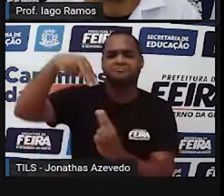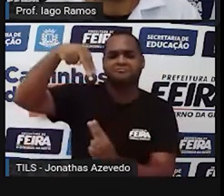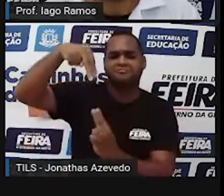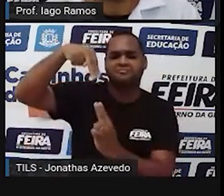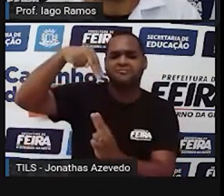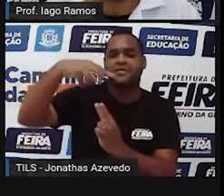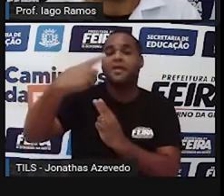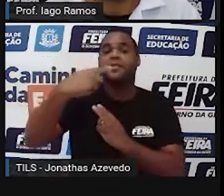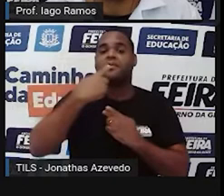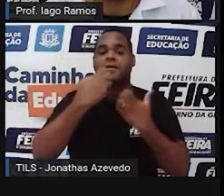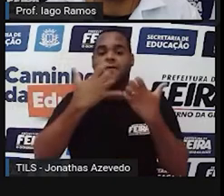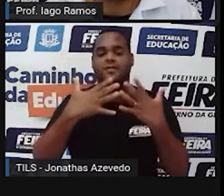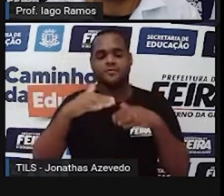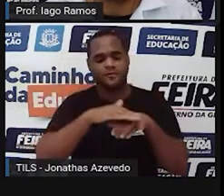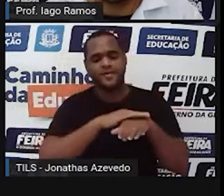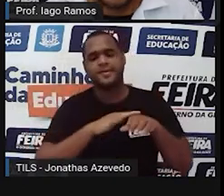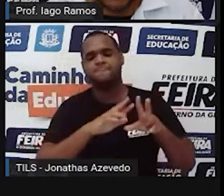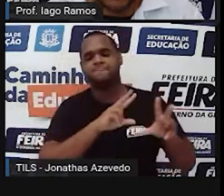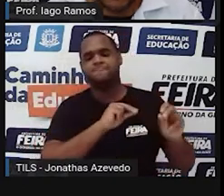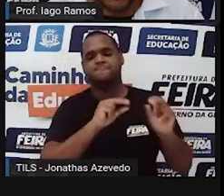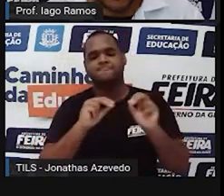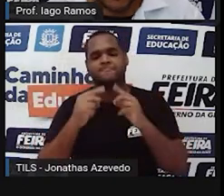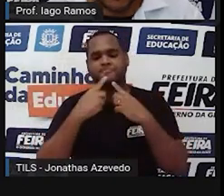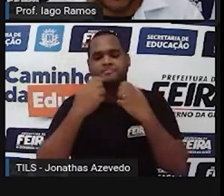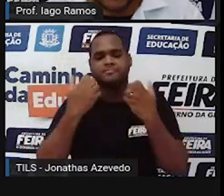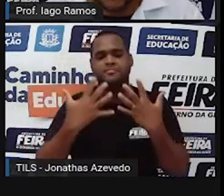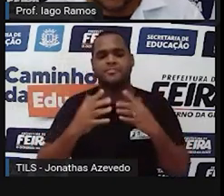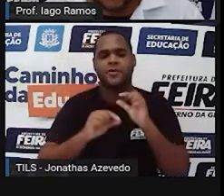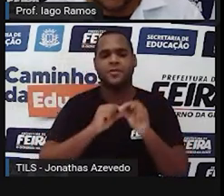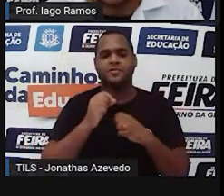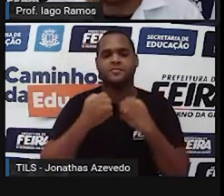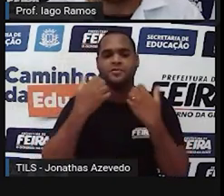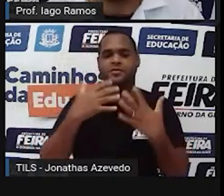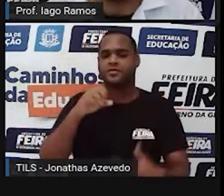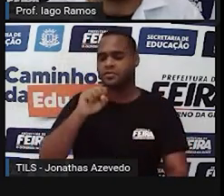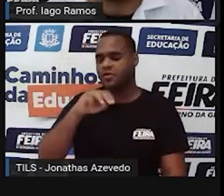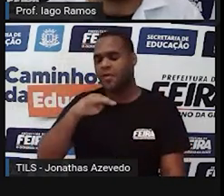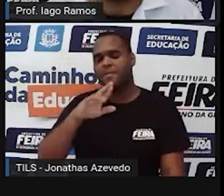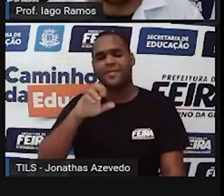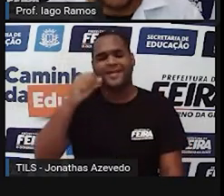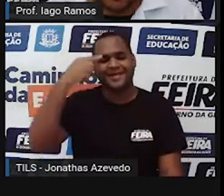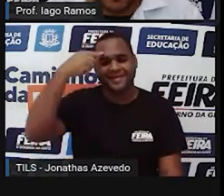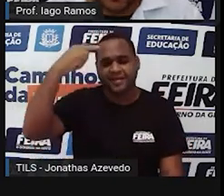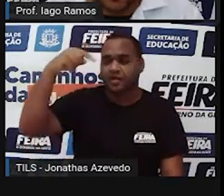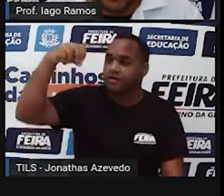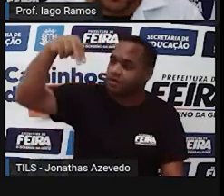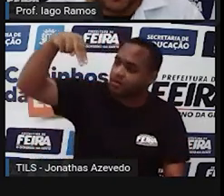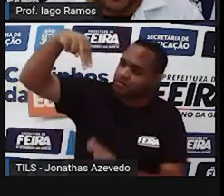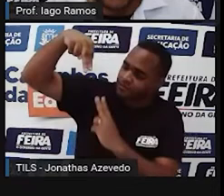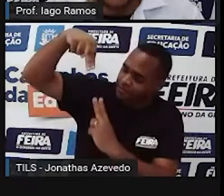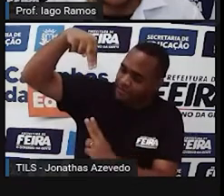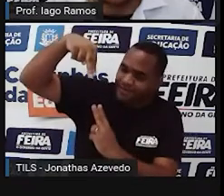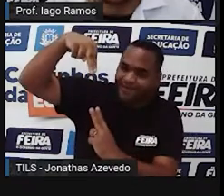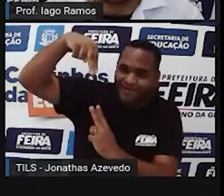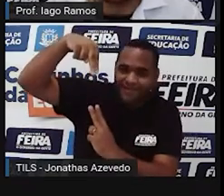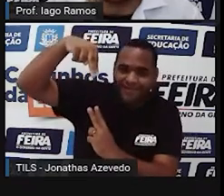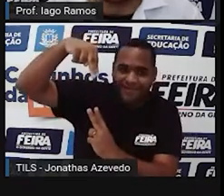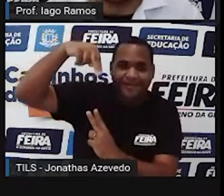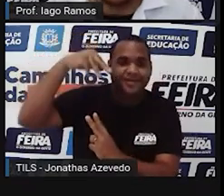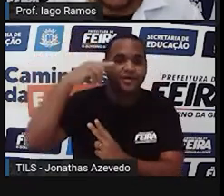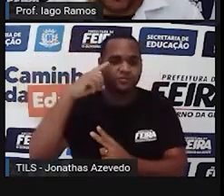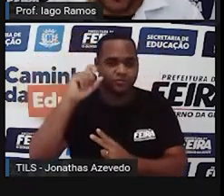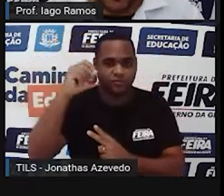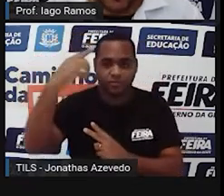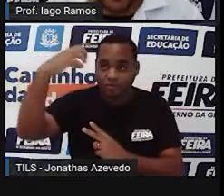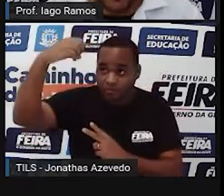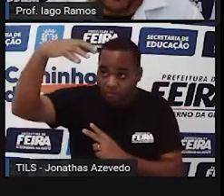precisa conversar aqui é sobre o que é uma sombra. Como a gente já sabe, o Sol emite luz. E